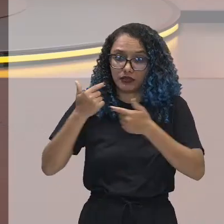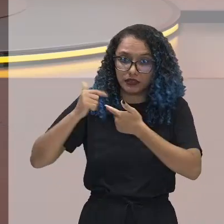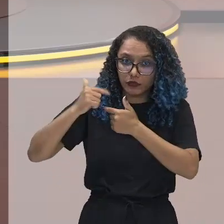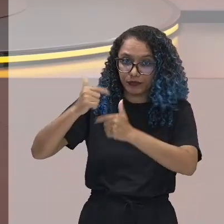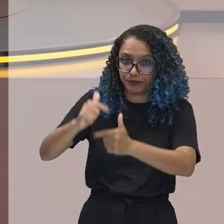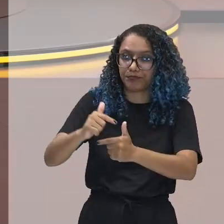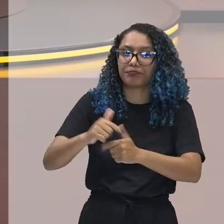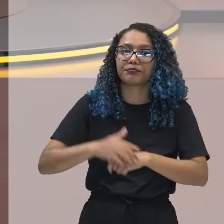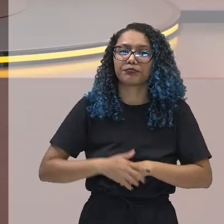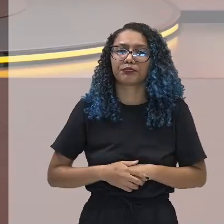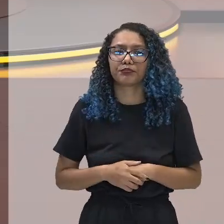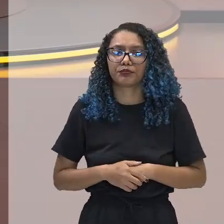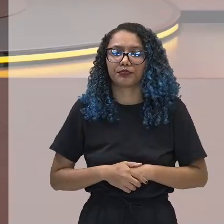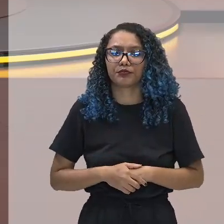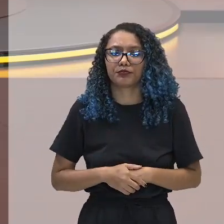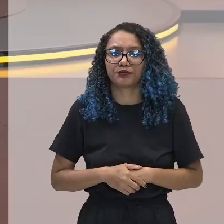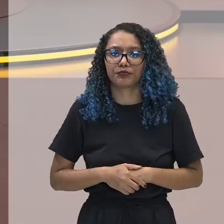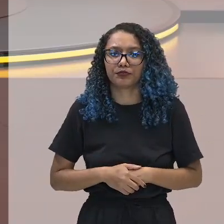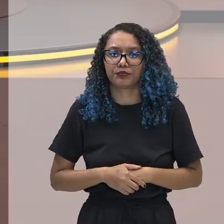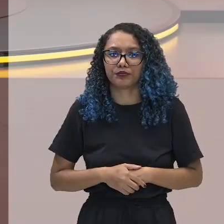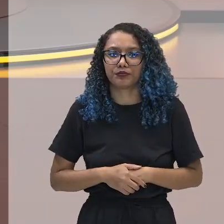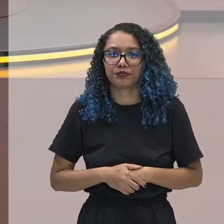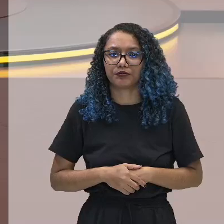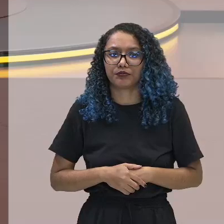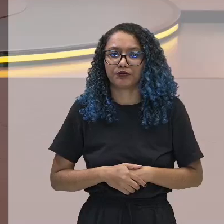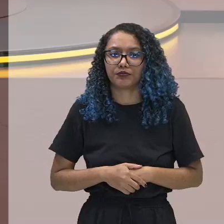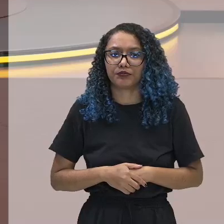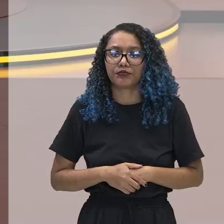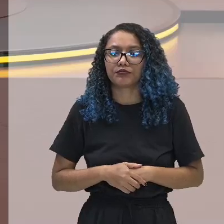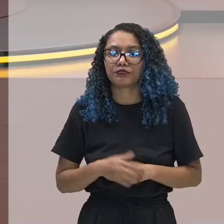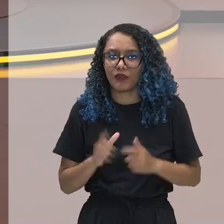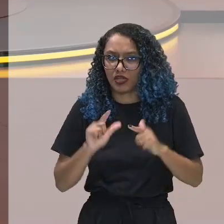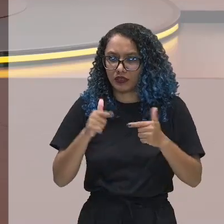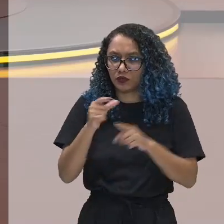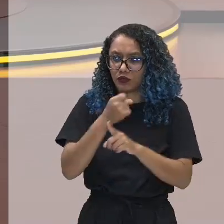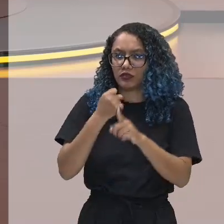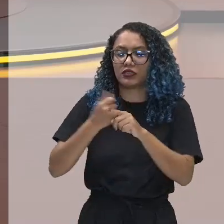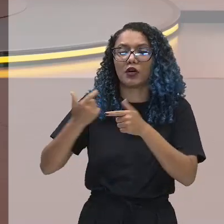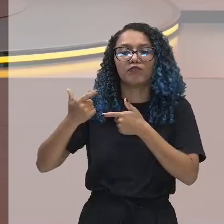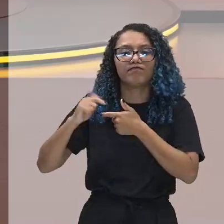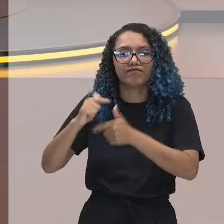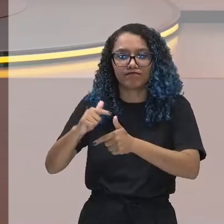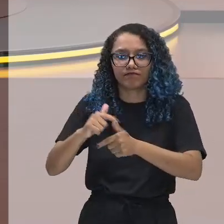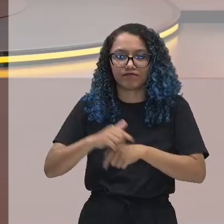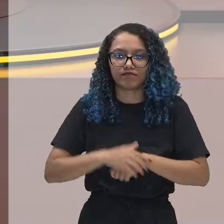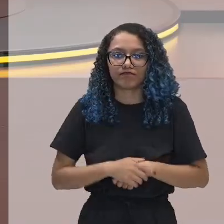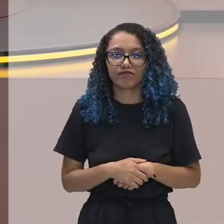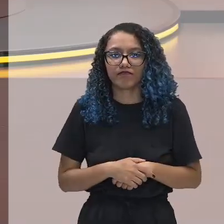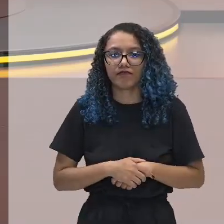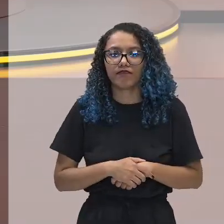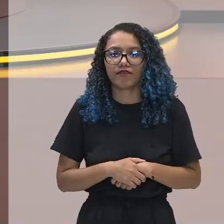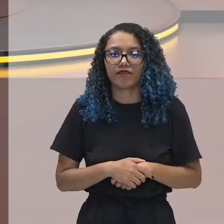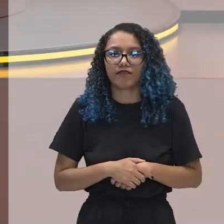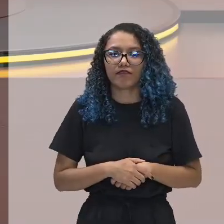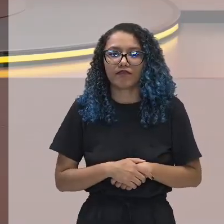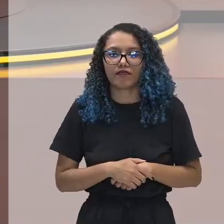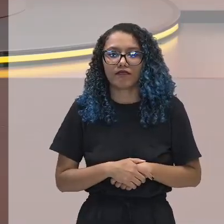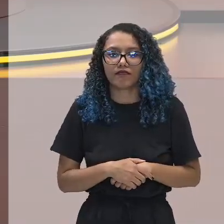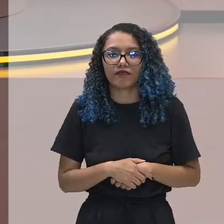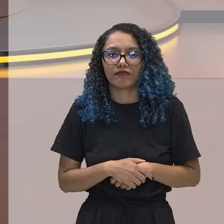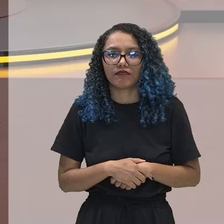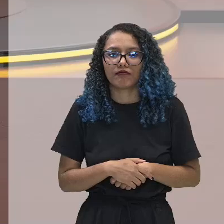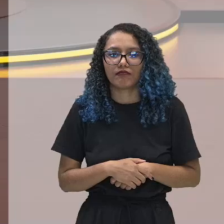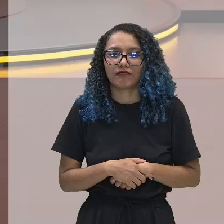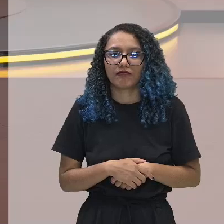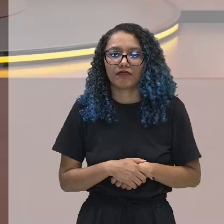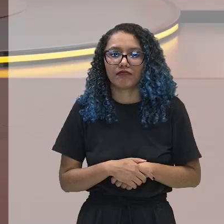Que é uma ação social também, mas é ação tradicional. ela tem a ver com a questão daí dos, dos